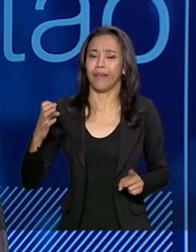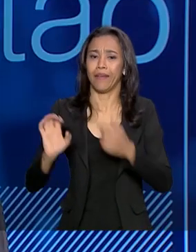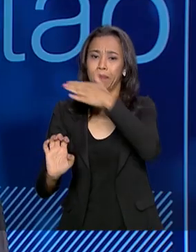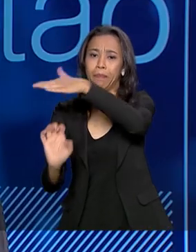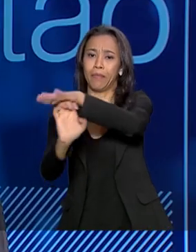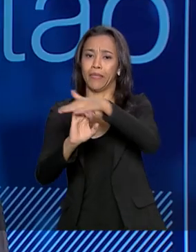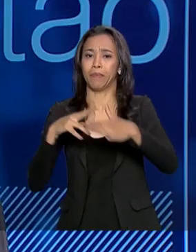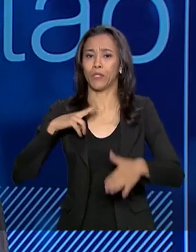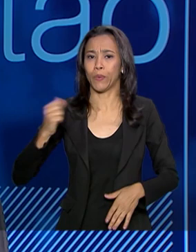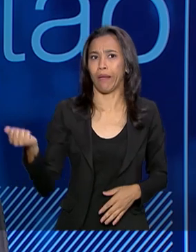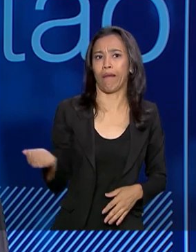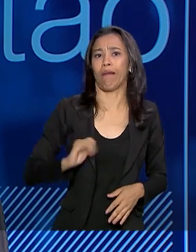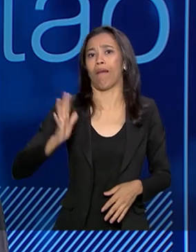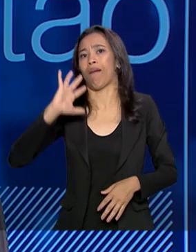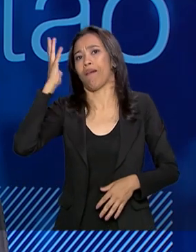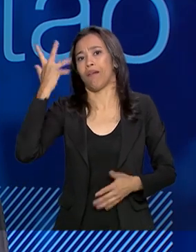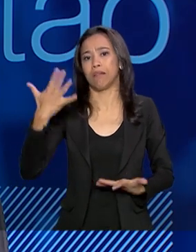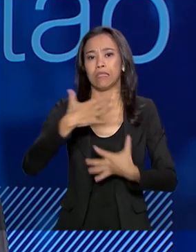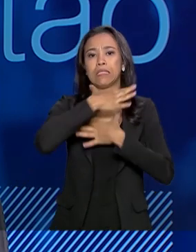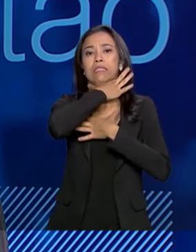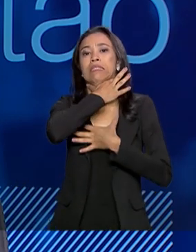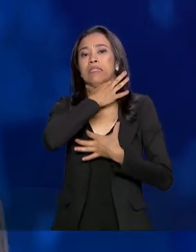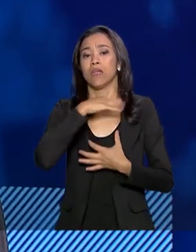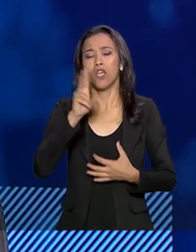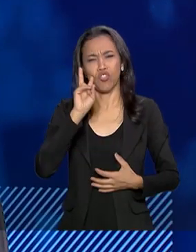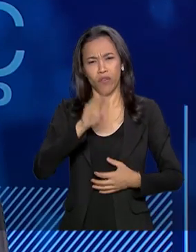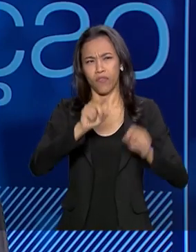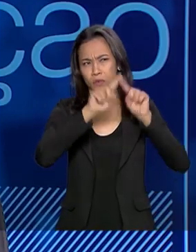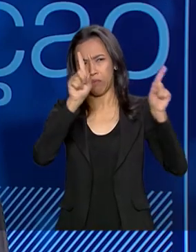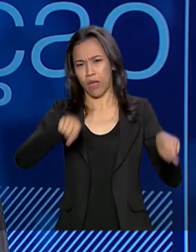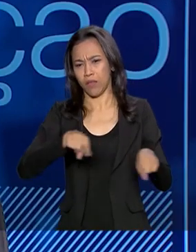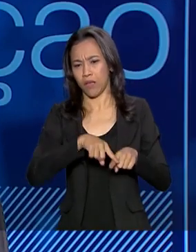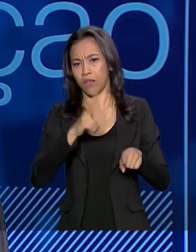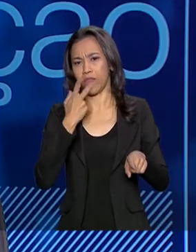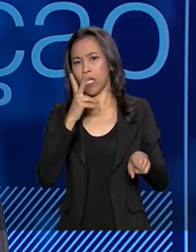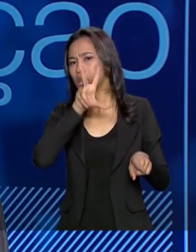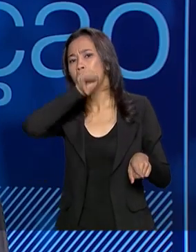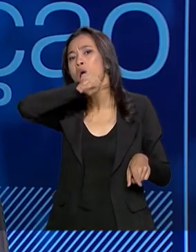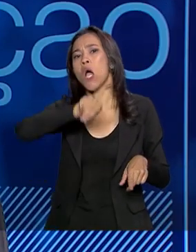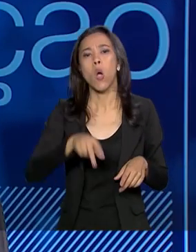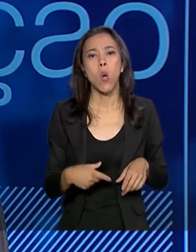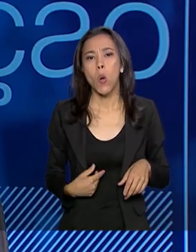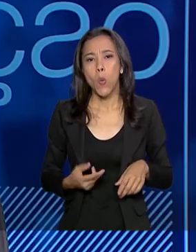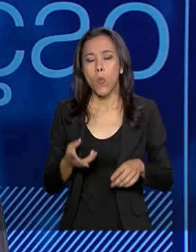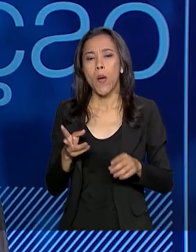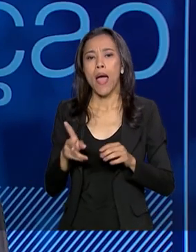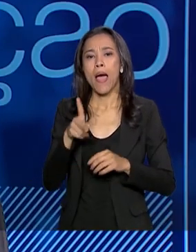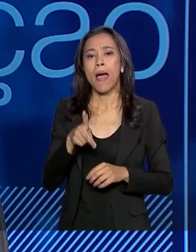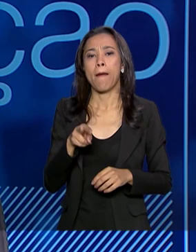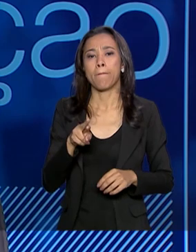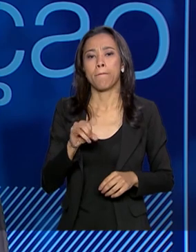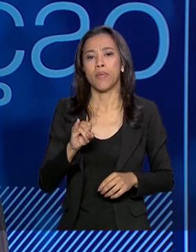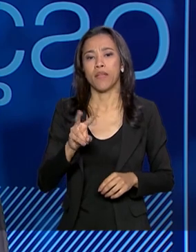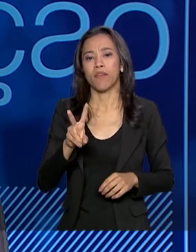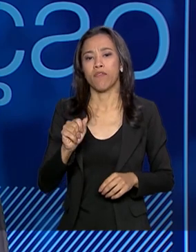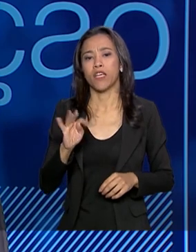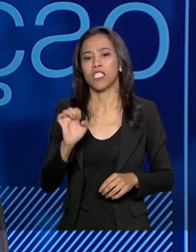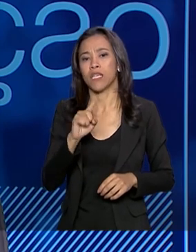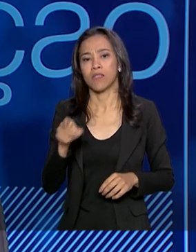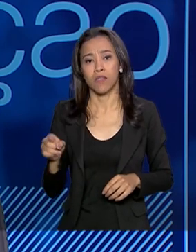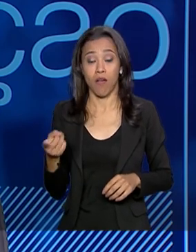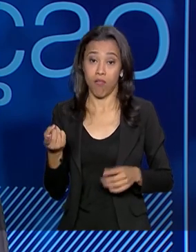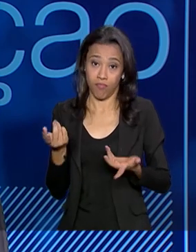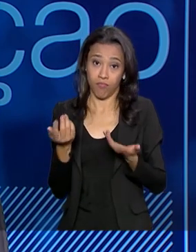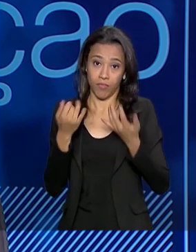onera a população. Eu vi uma vez um cartaz falando não à privatização da Eletrobras, porque tornaria a energia